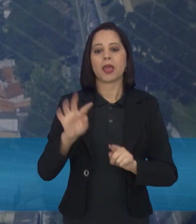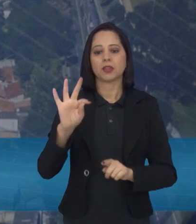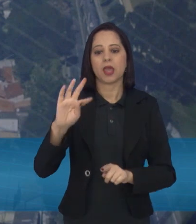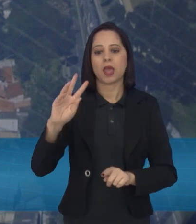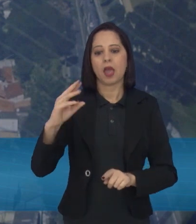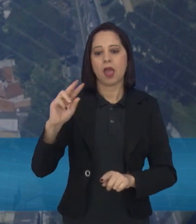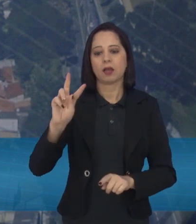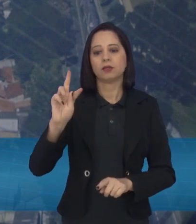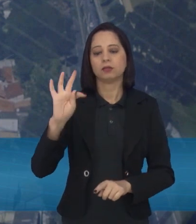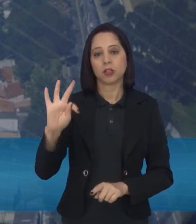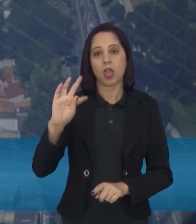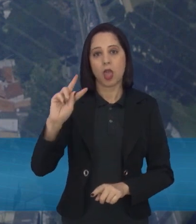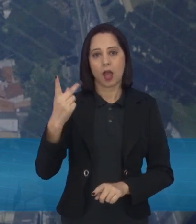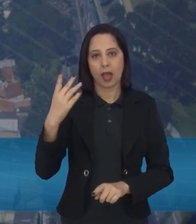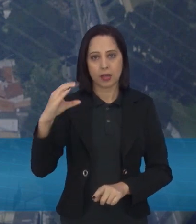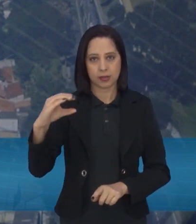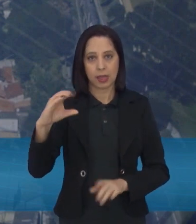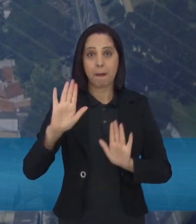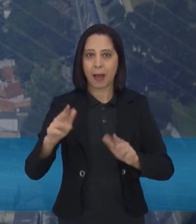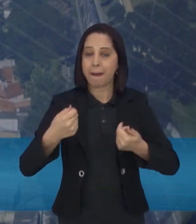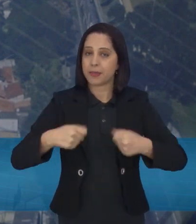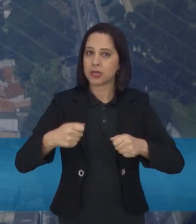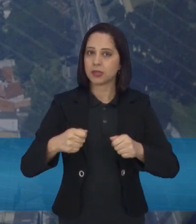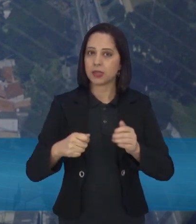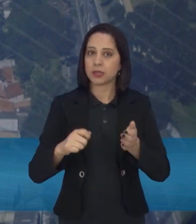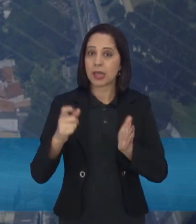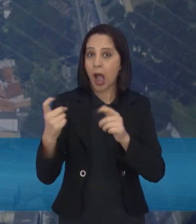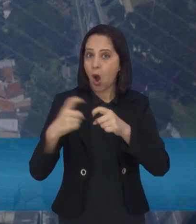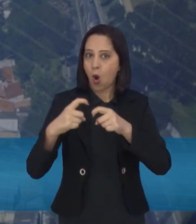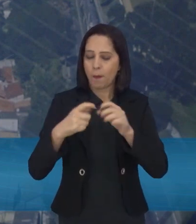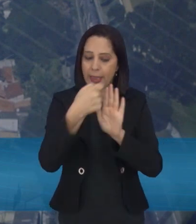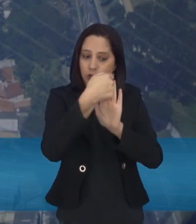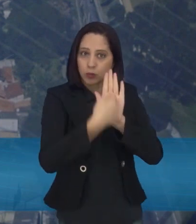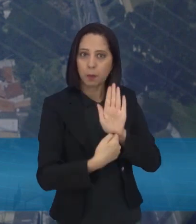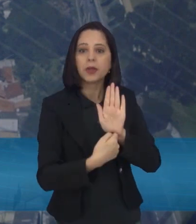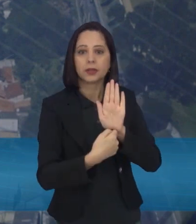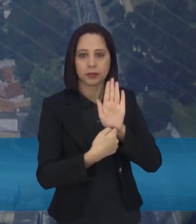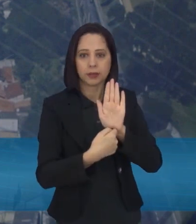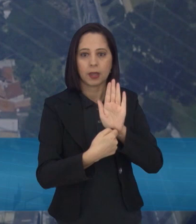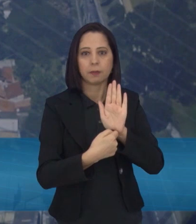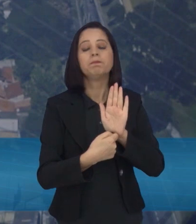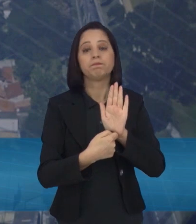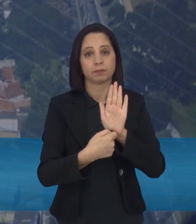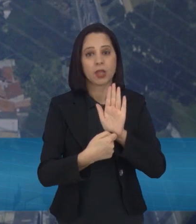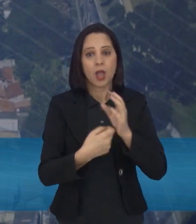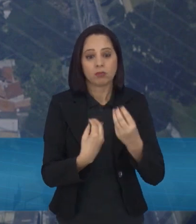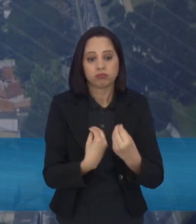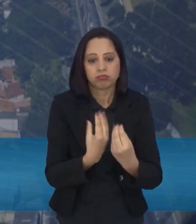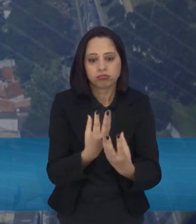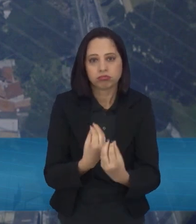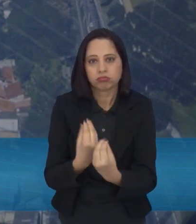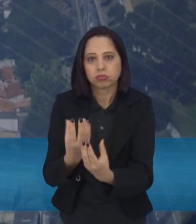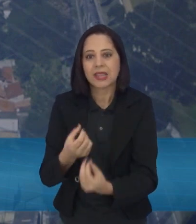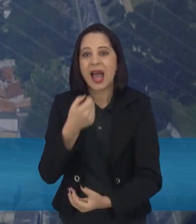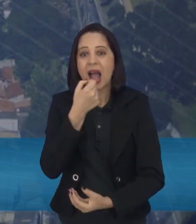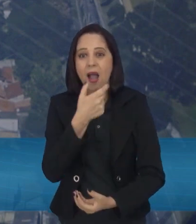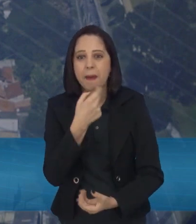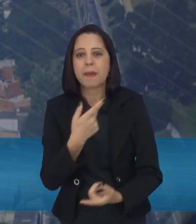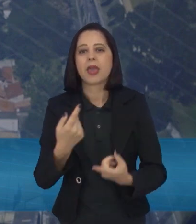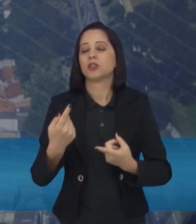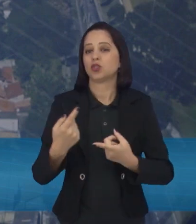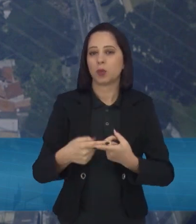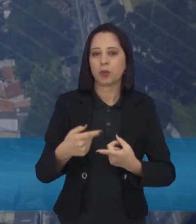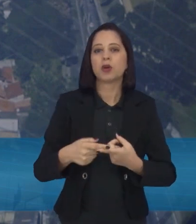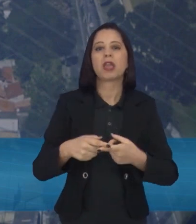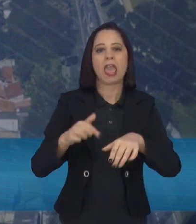pacientes com prescrição médica. De acordo com o documento, a distribuição ocorrerá em situações excepcionais